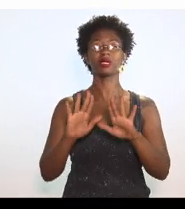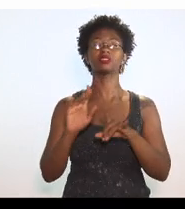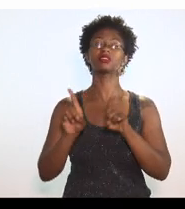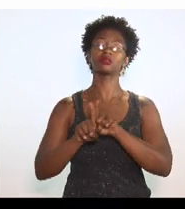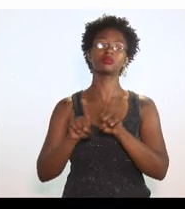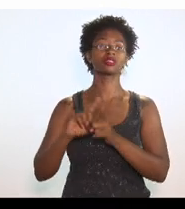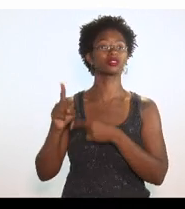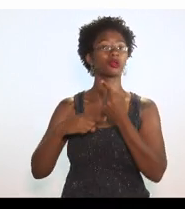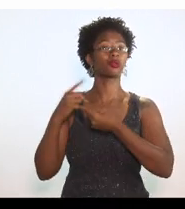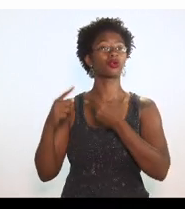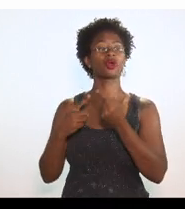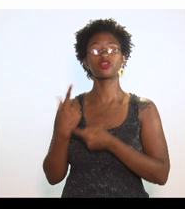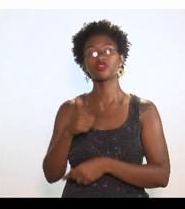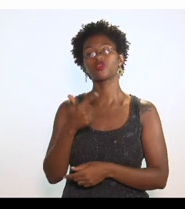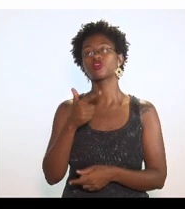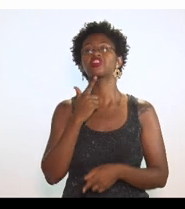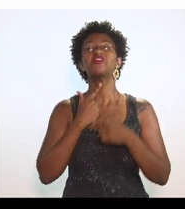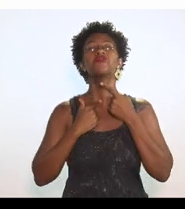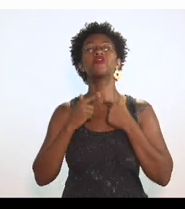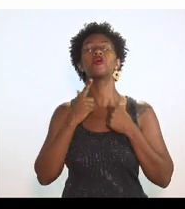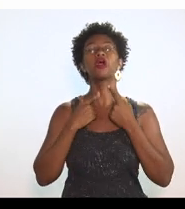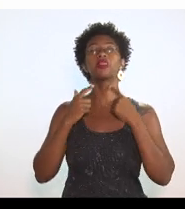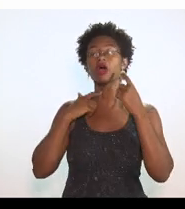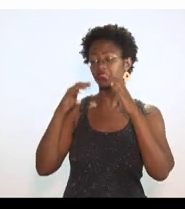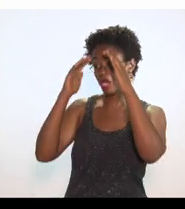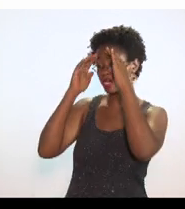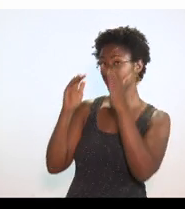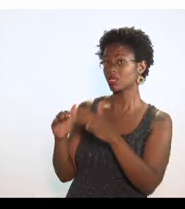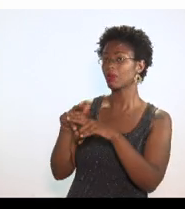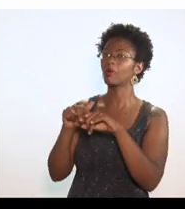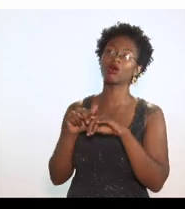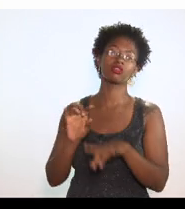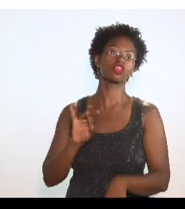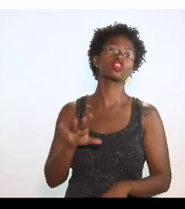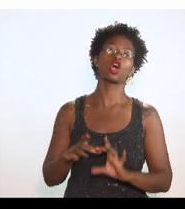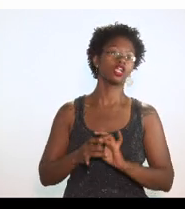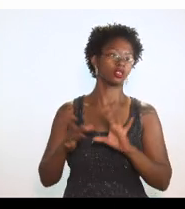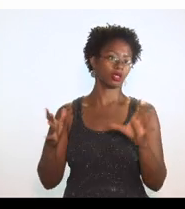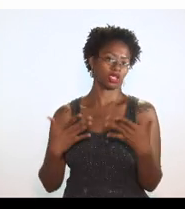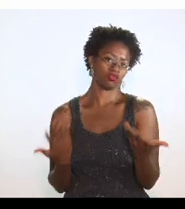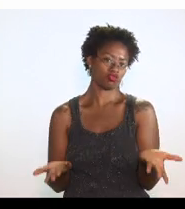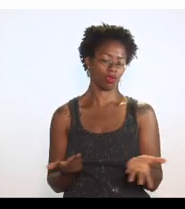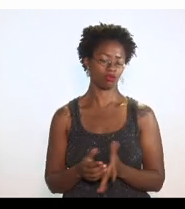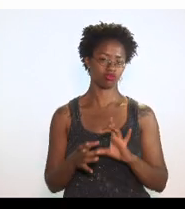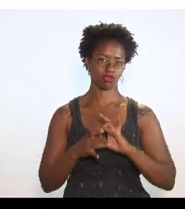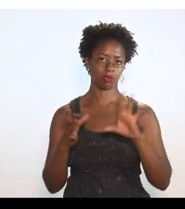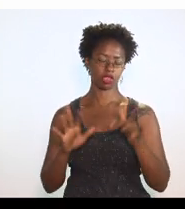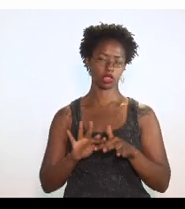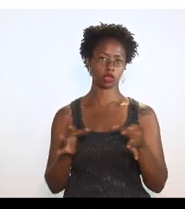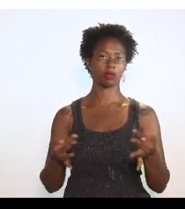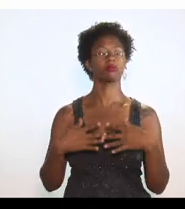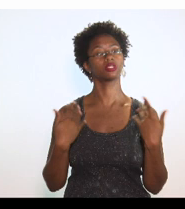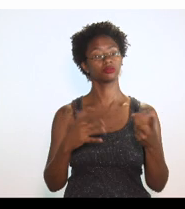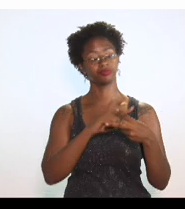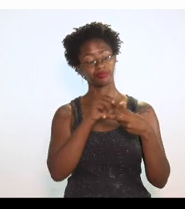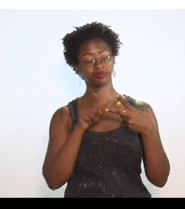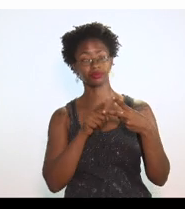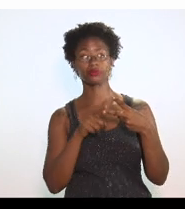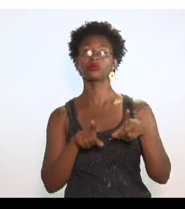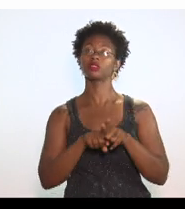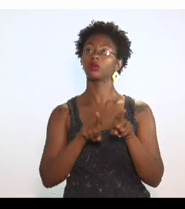ter, não ter a vontade atendida na medida em que é uma mera autorização. Um outro ponto que a gente